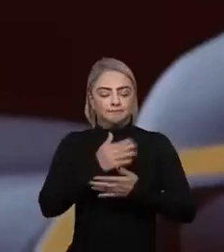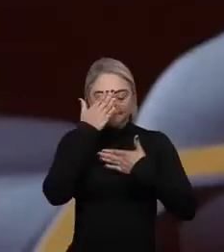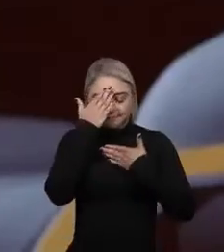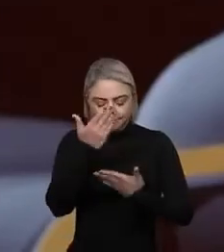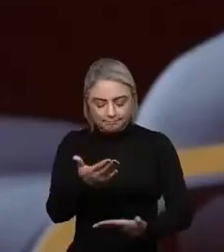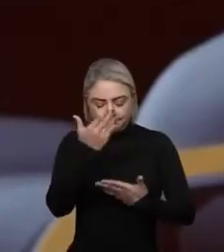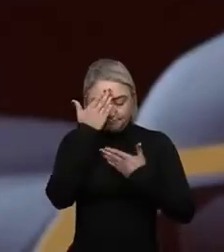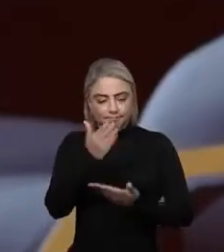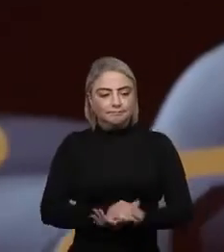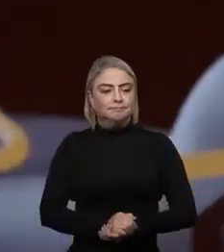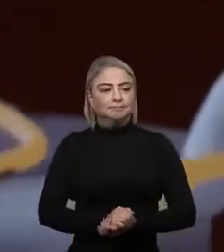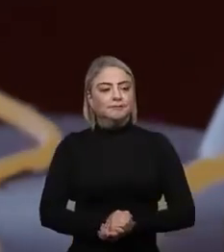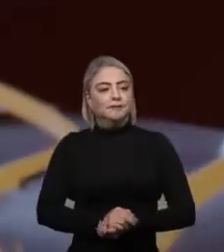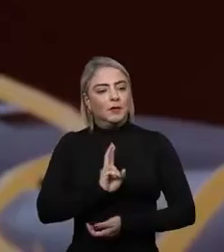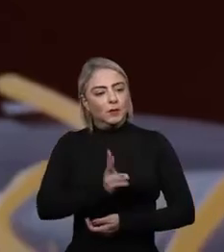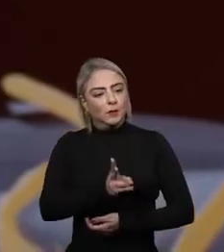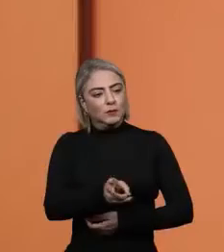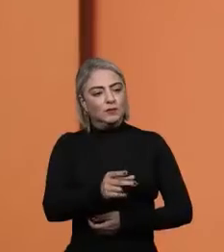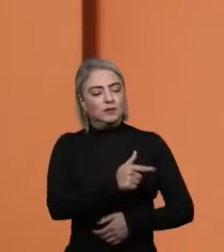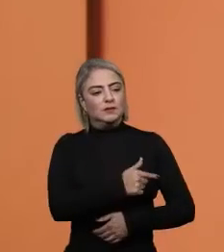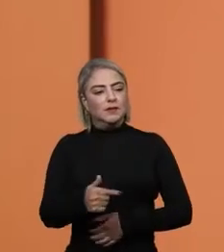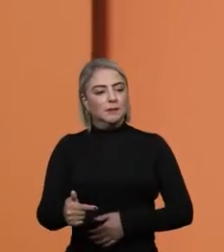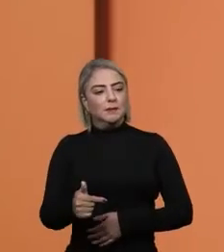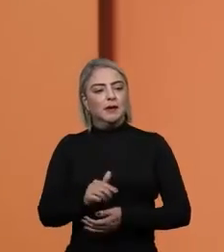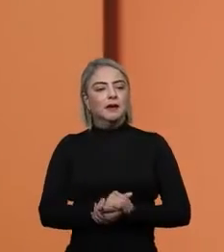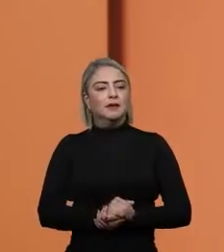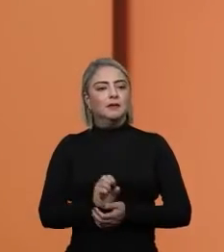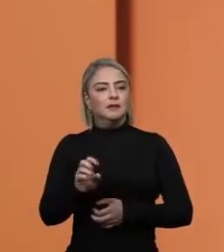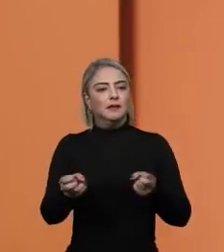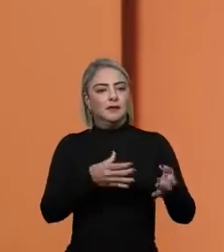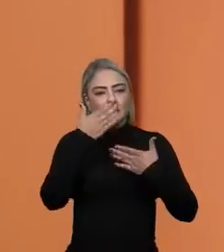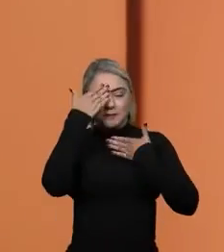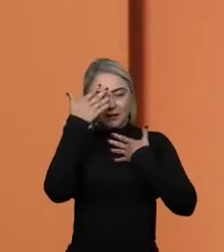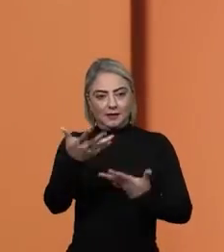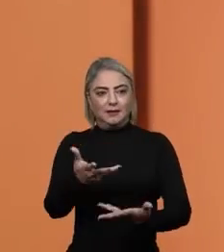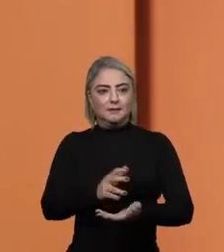e continue na Semana de Inovação. Obrigada, gente. Sensacional.